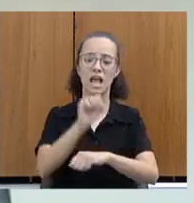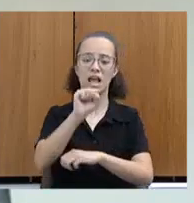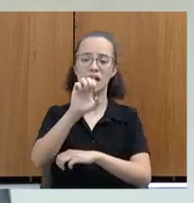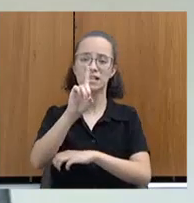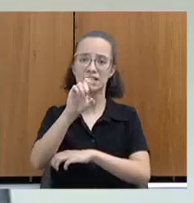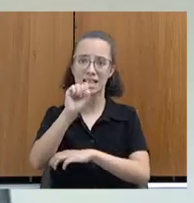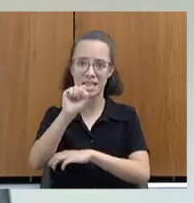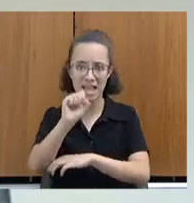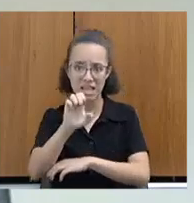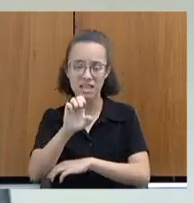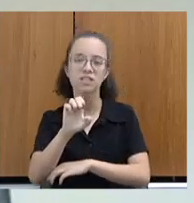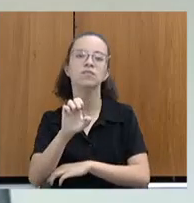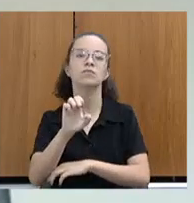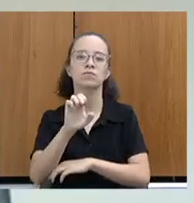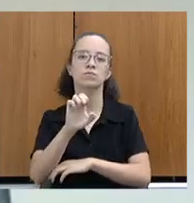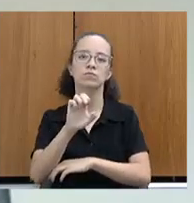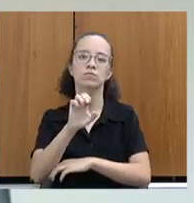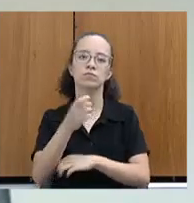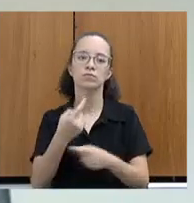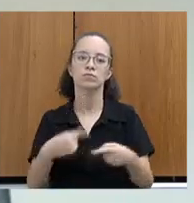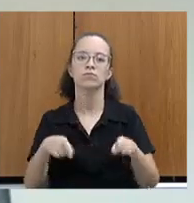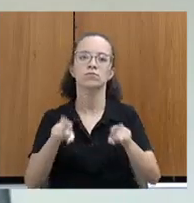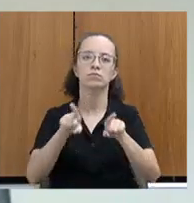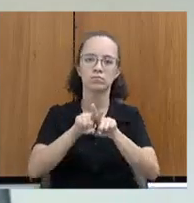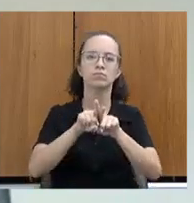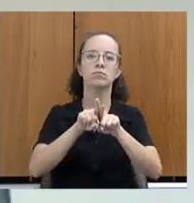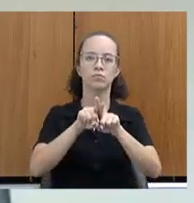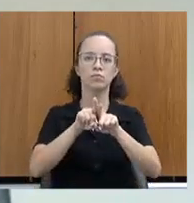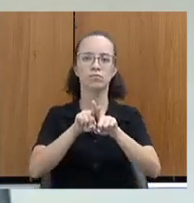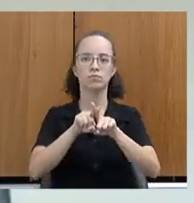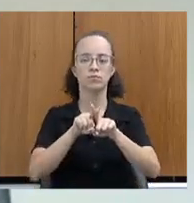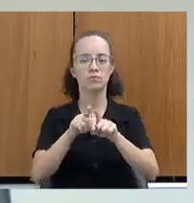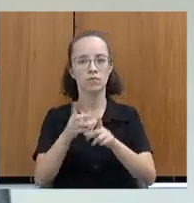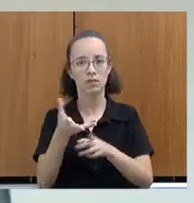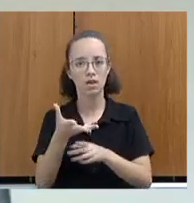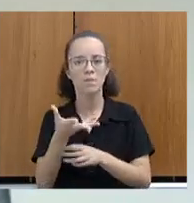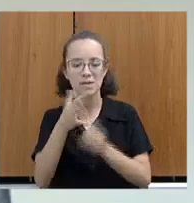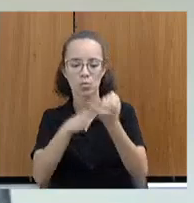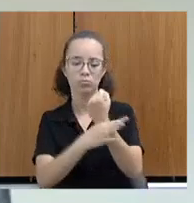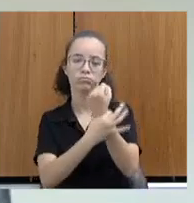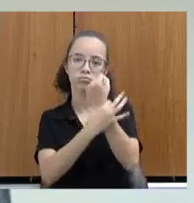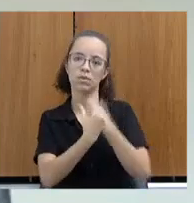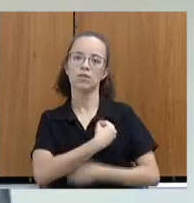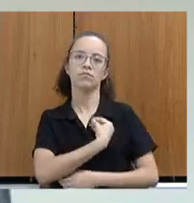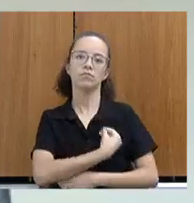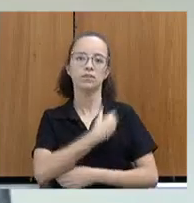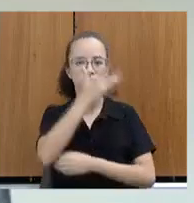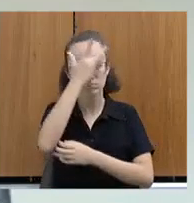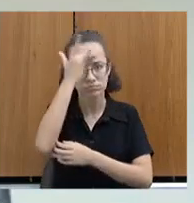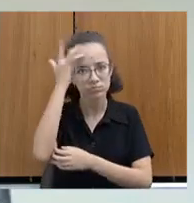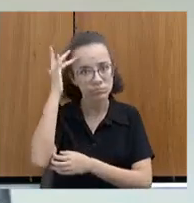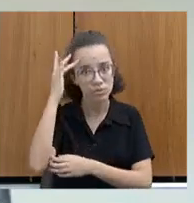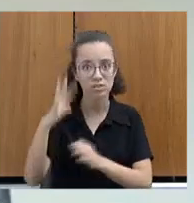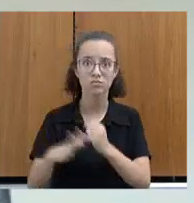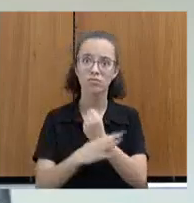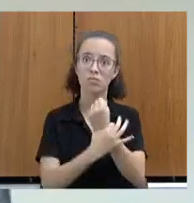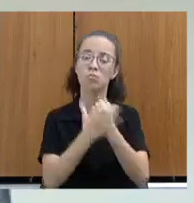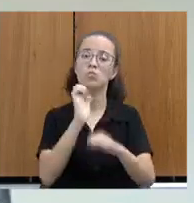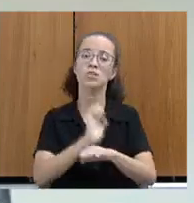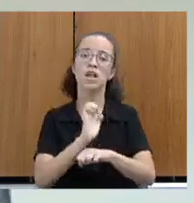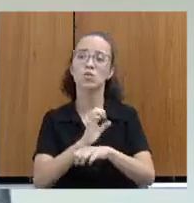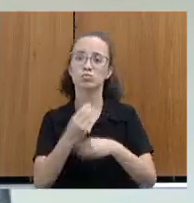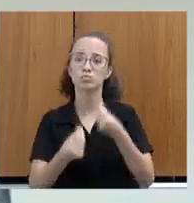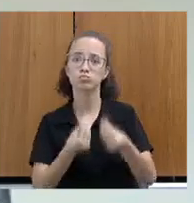acordado com a Secretaria de Segurança para que seja efetivamente garantida a vida daquelas pessoas que estão sob a proteção do Estado?